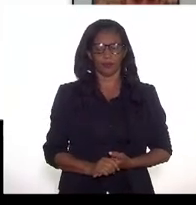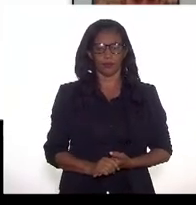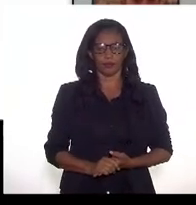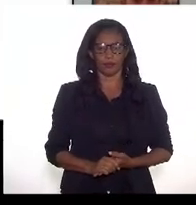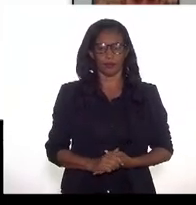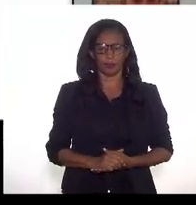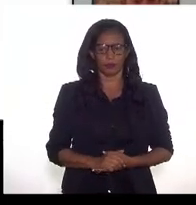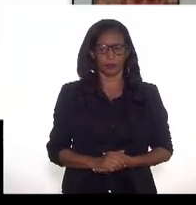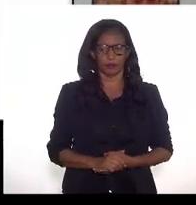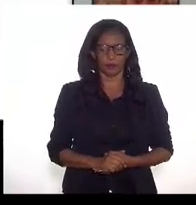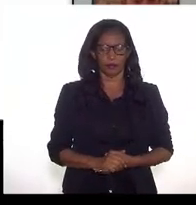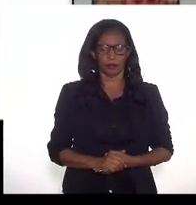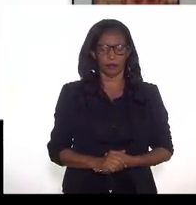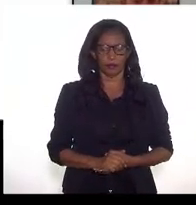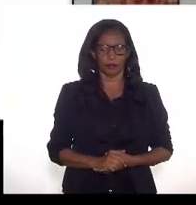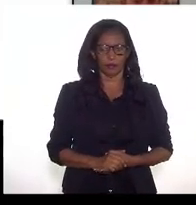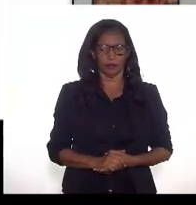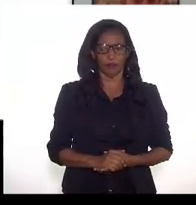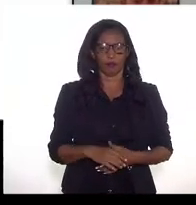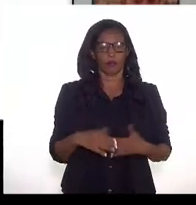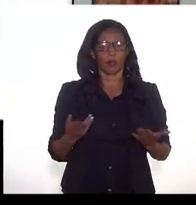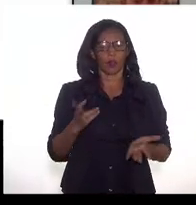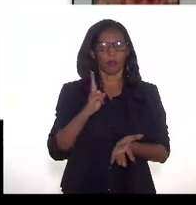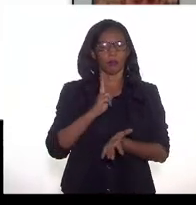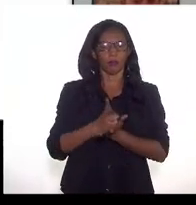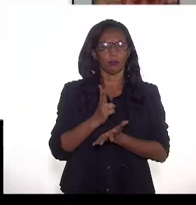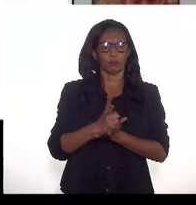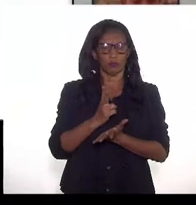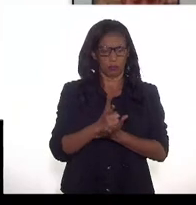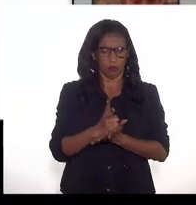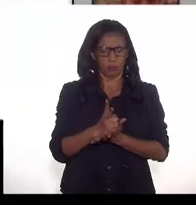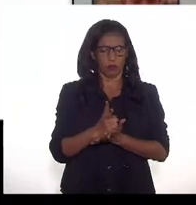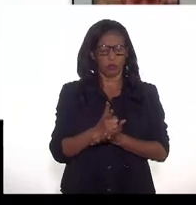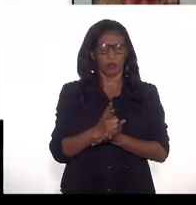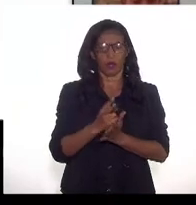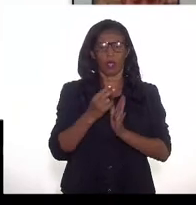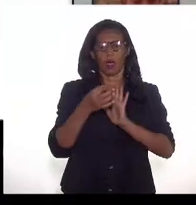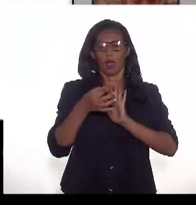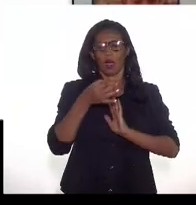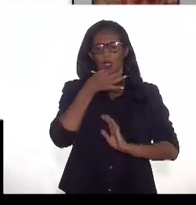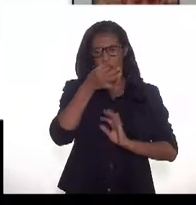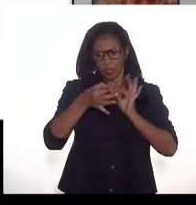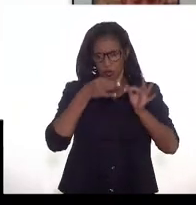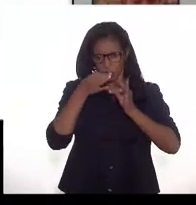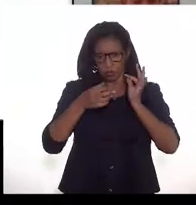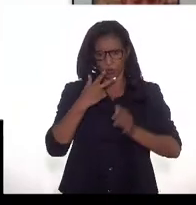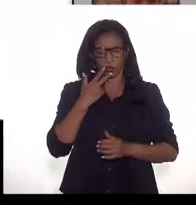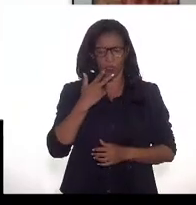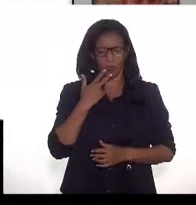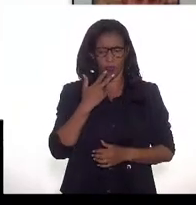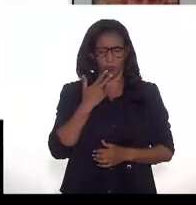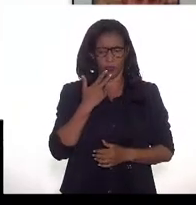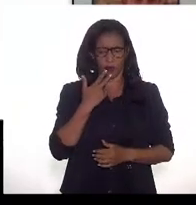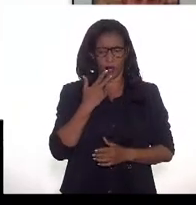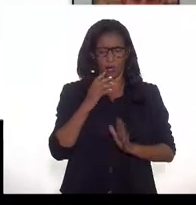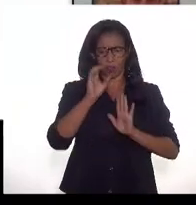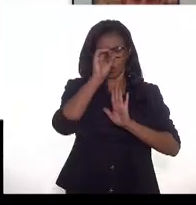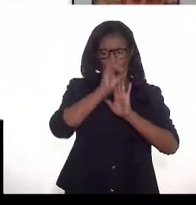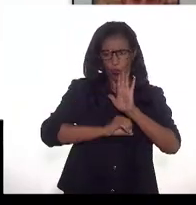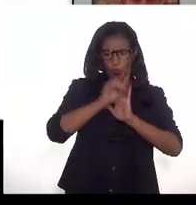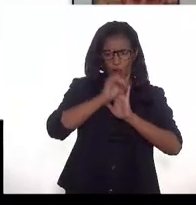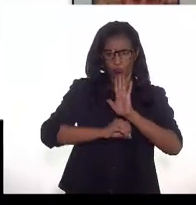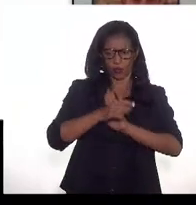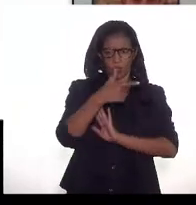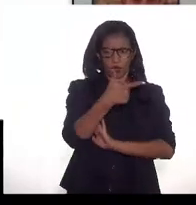Bom, dando prosseguimento às questões levantadas no ofício 26